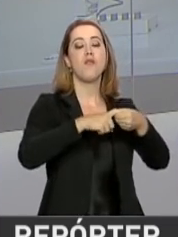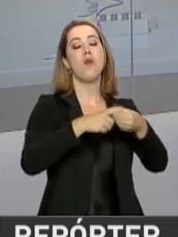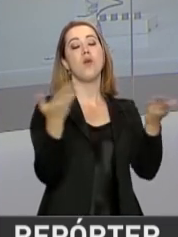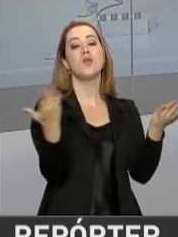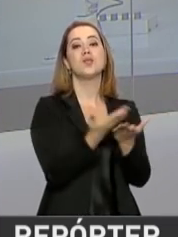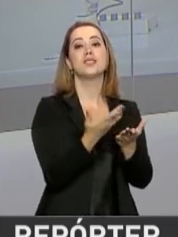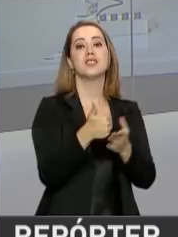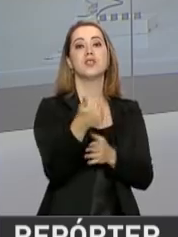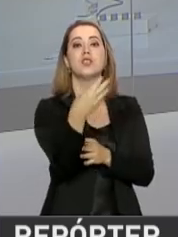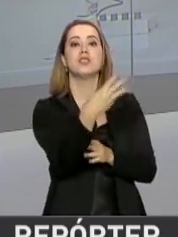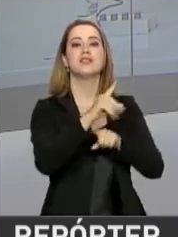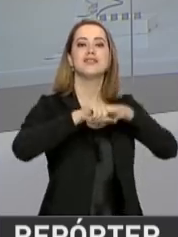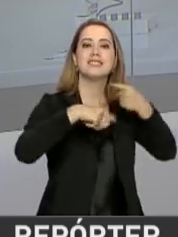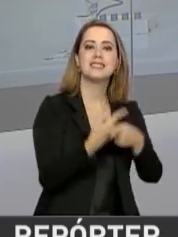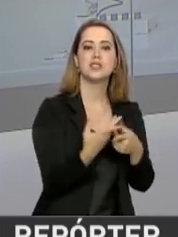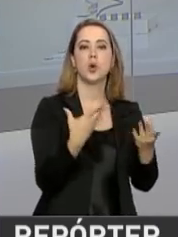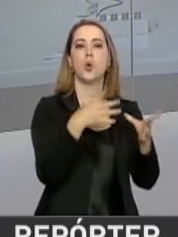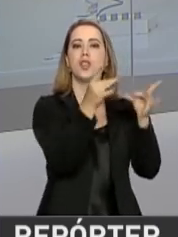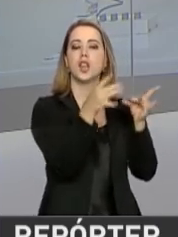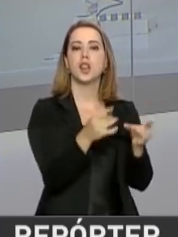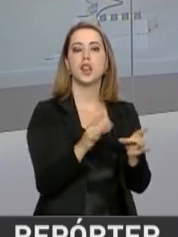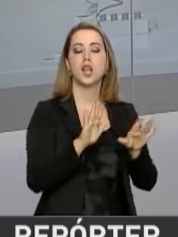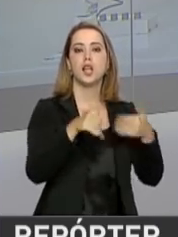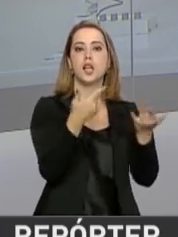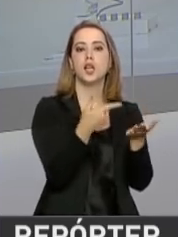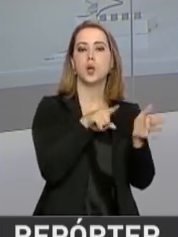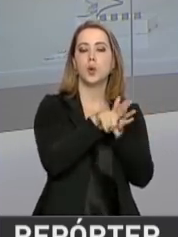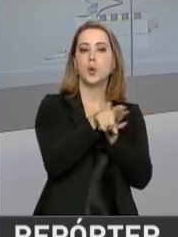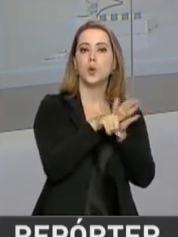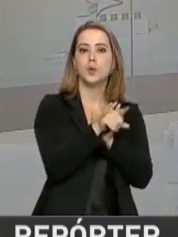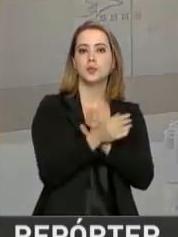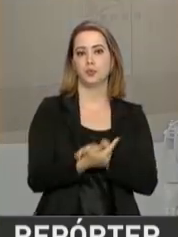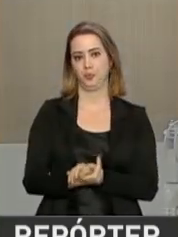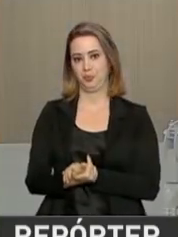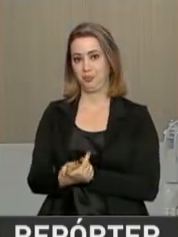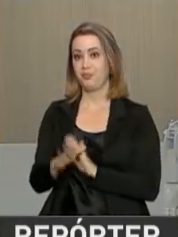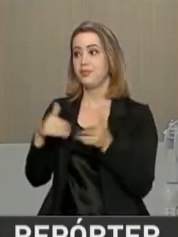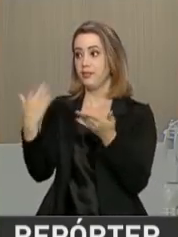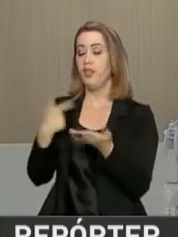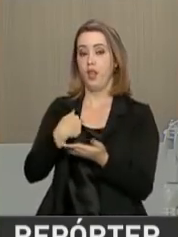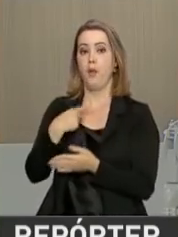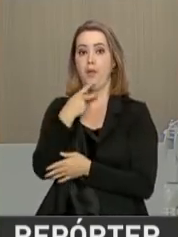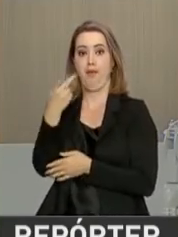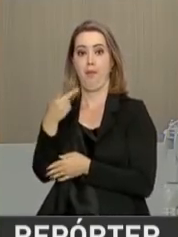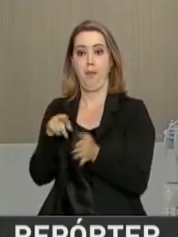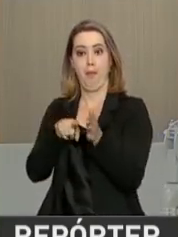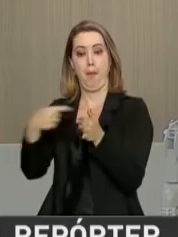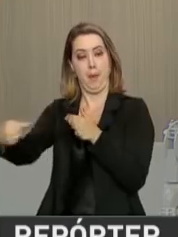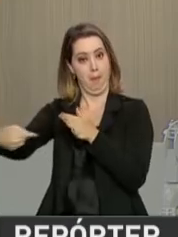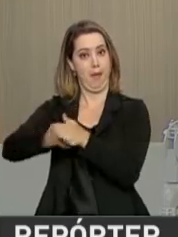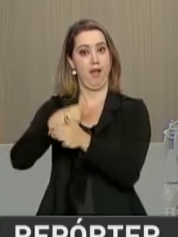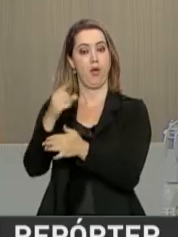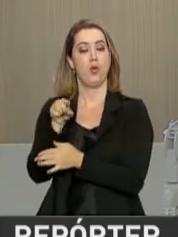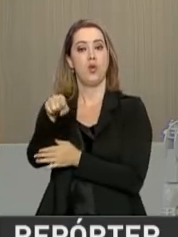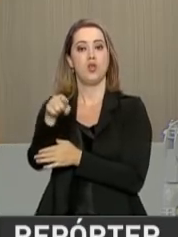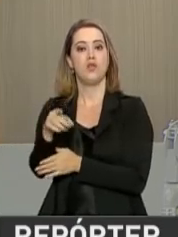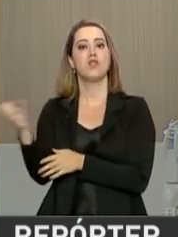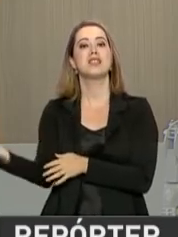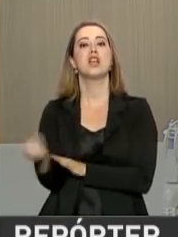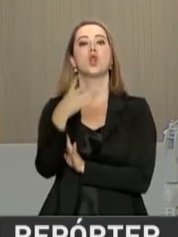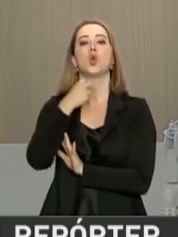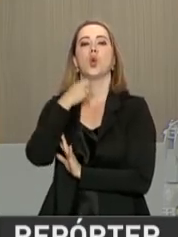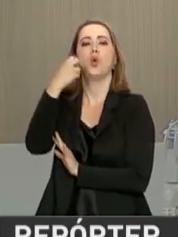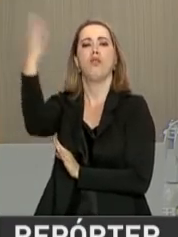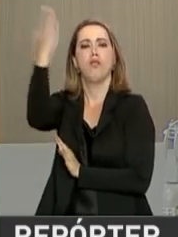novidades que você destaca para a gente? Pois é, Zé. Hoje me disseram assim, Ayrton, você é a nova voz do Brasil? Eu digo, não, não sou a nova voz, eu sou a velha